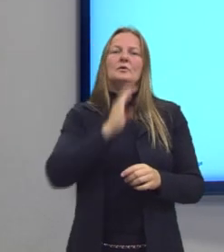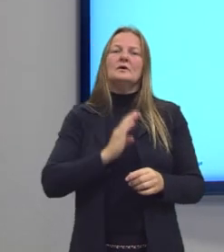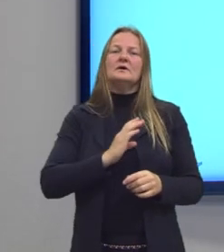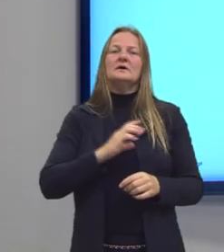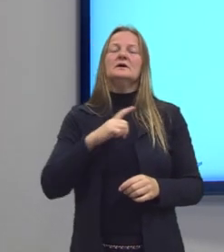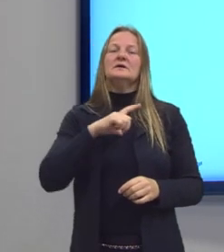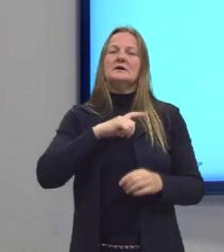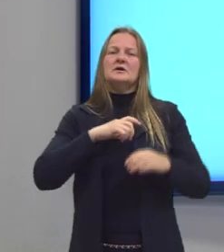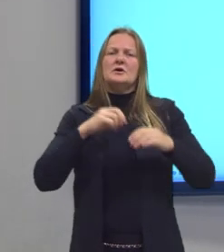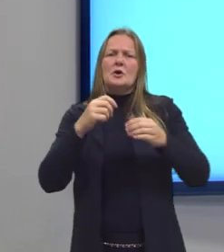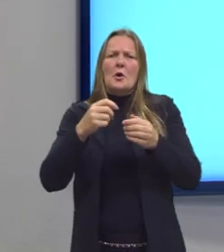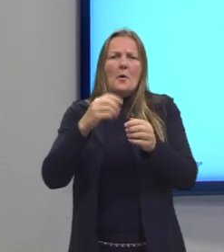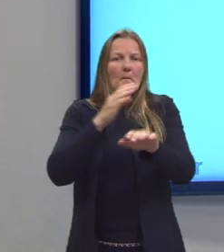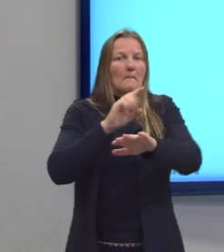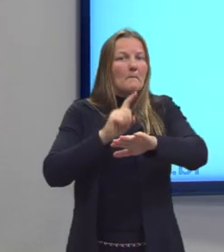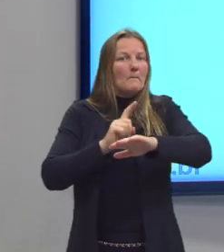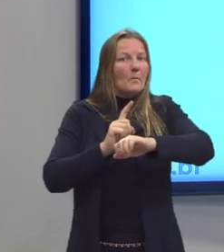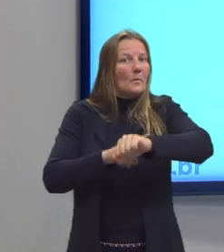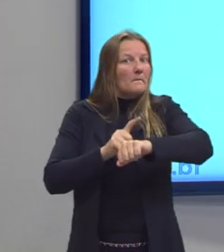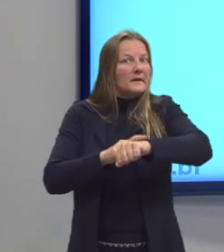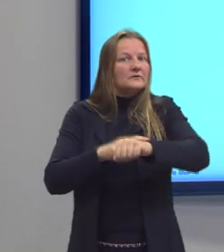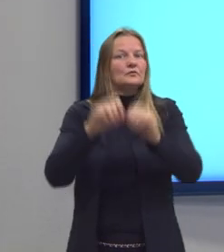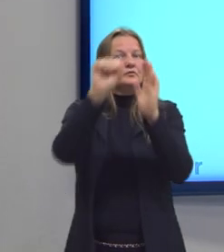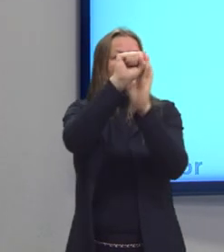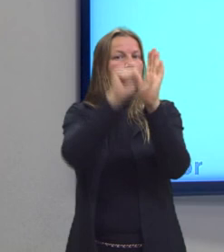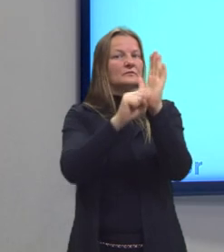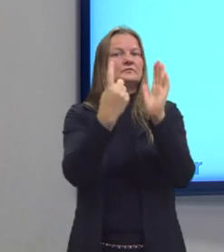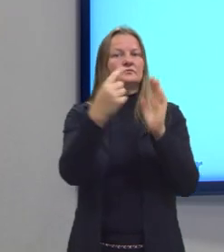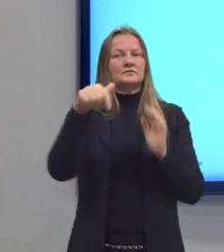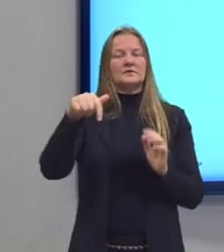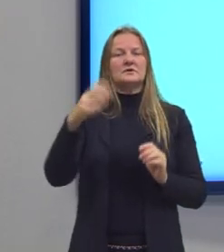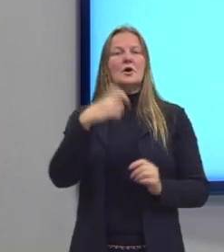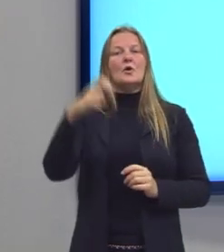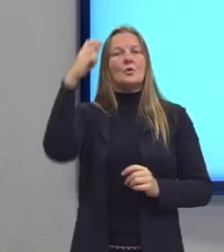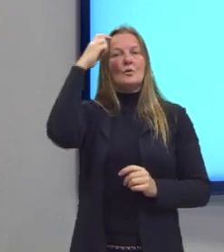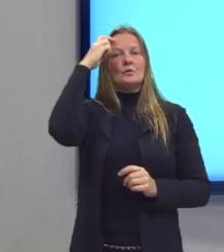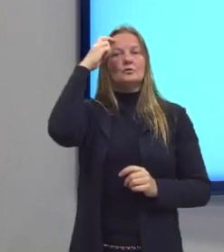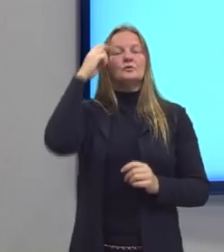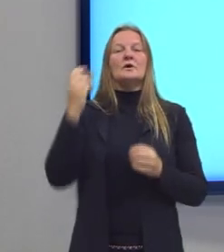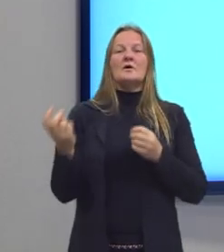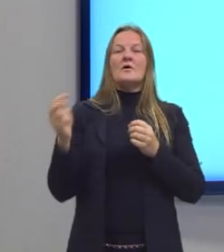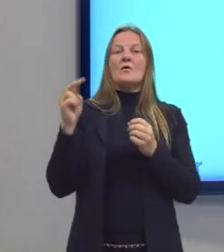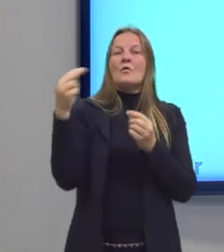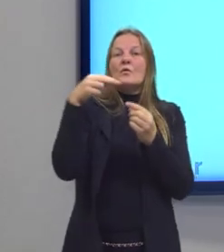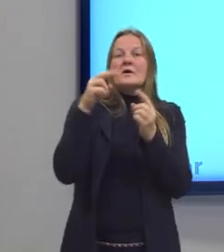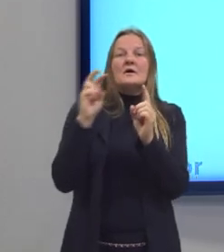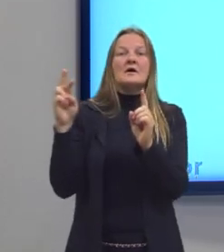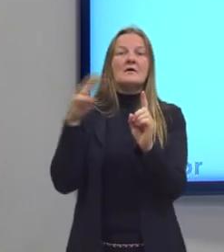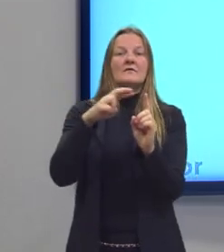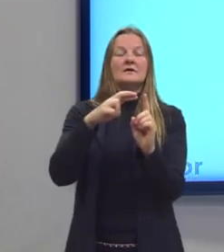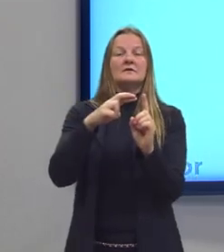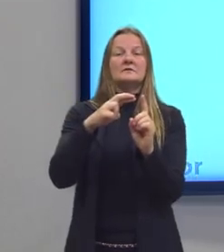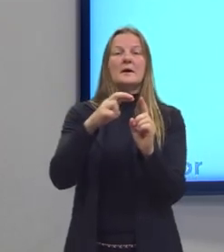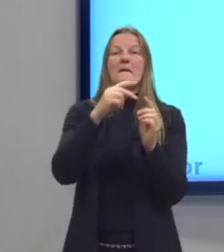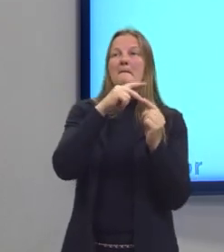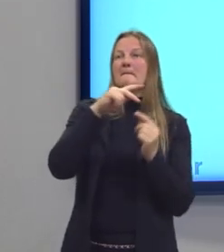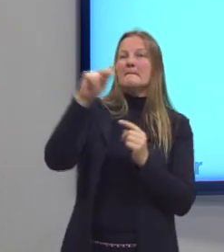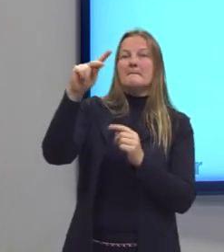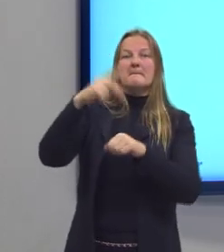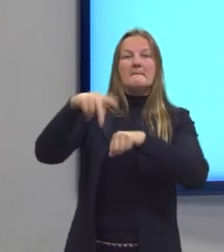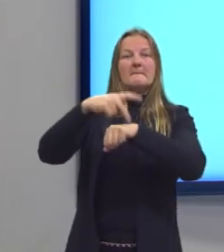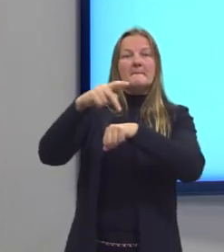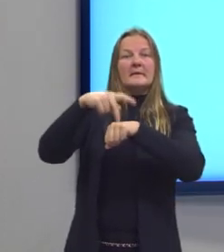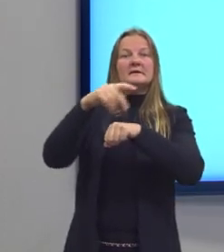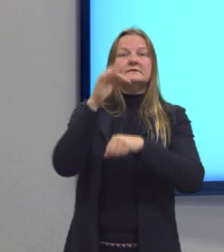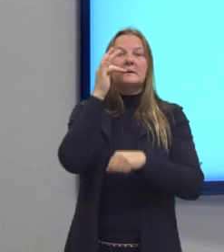da mineração, século XVII, a nossa cultura se volta, então, para a cultura francesa. Vejam bem